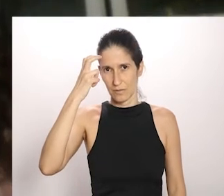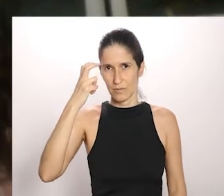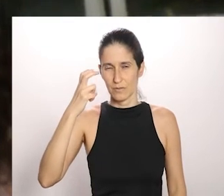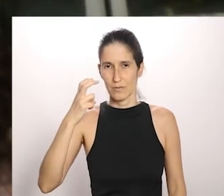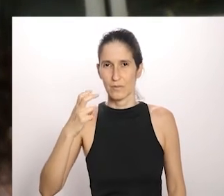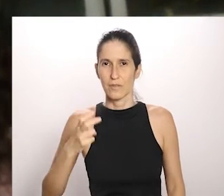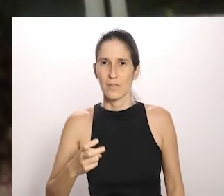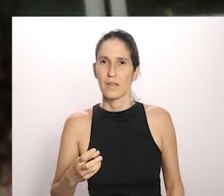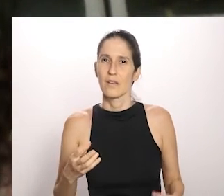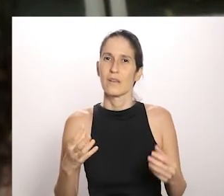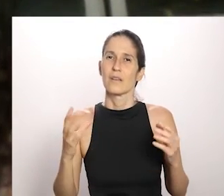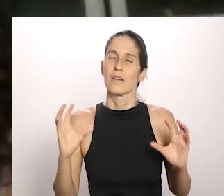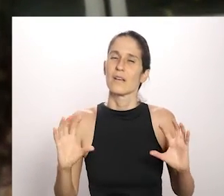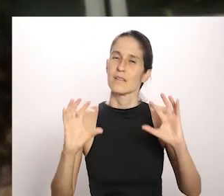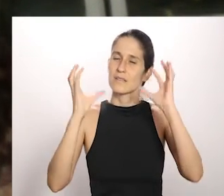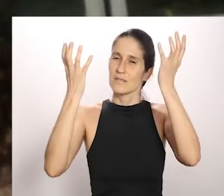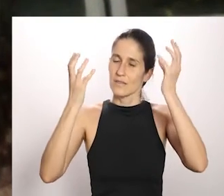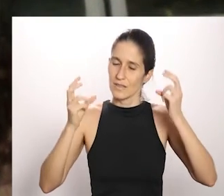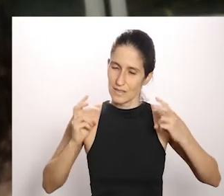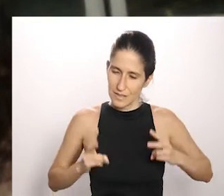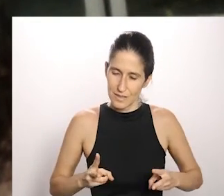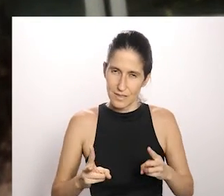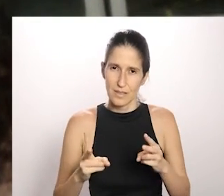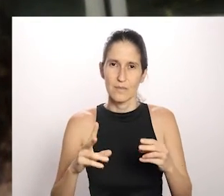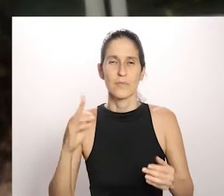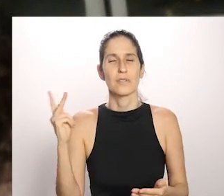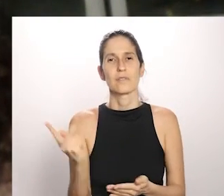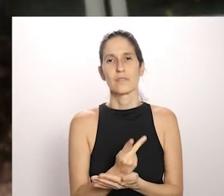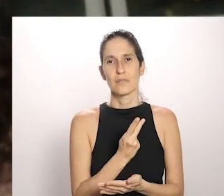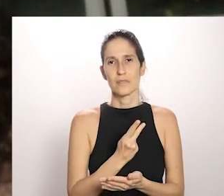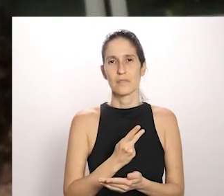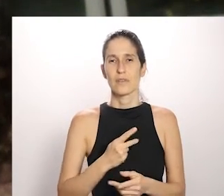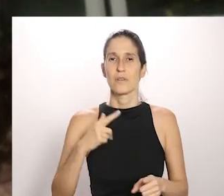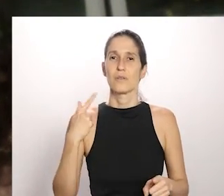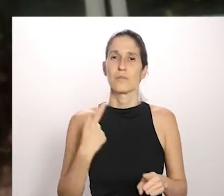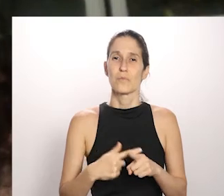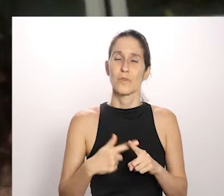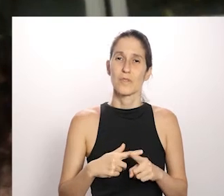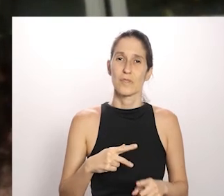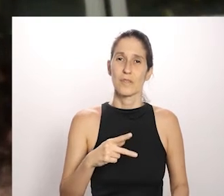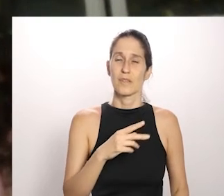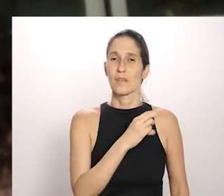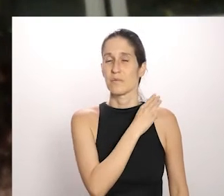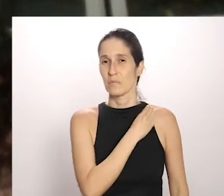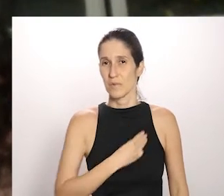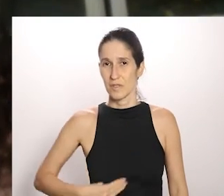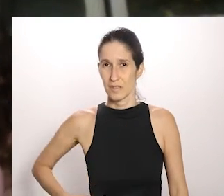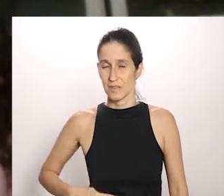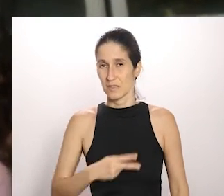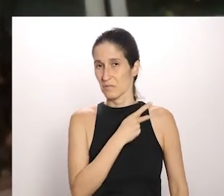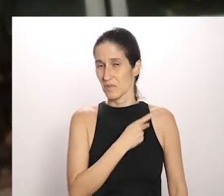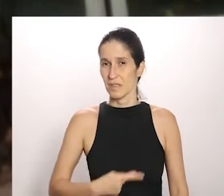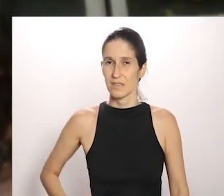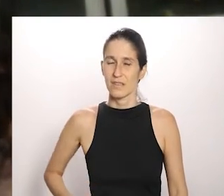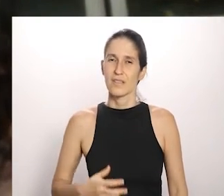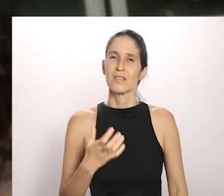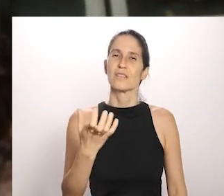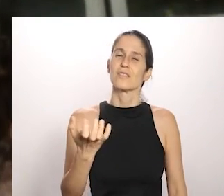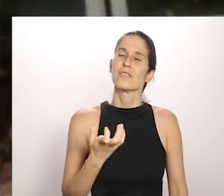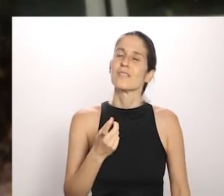melhor que todo mundo isso, né? E graças a essa vontade política isso cresceu muito,